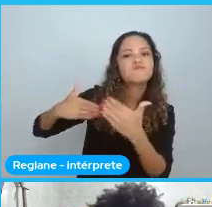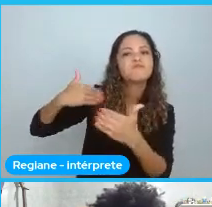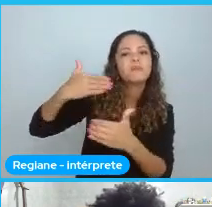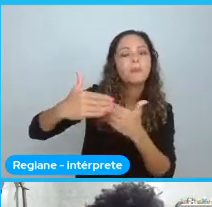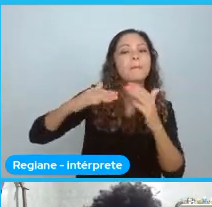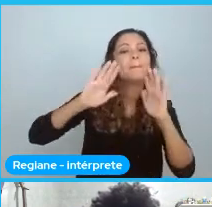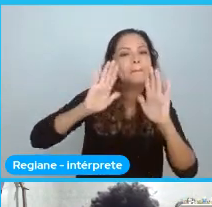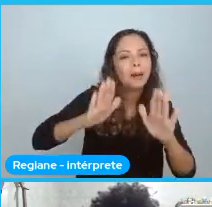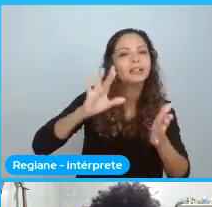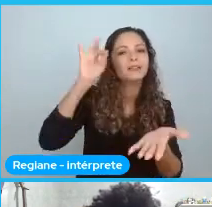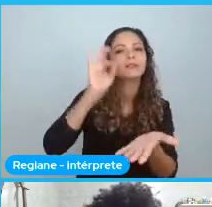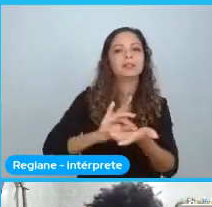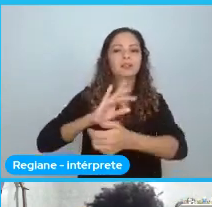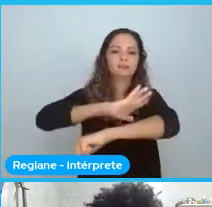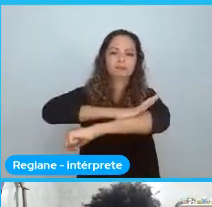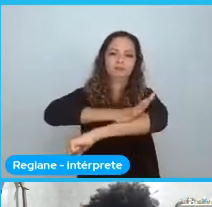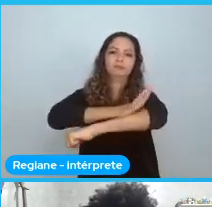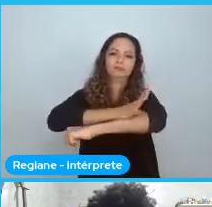Seguindo.